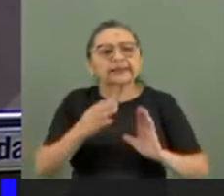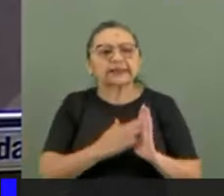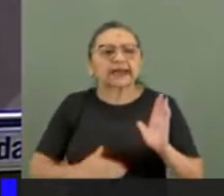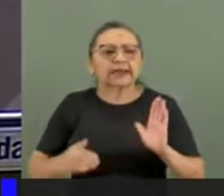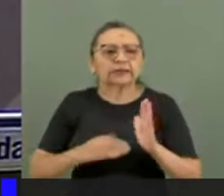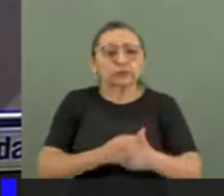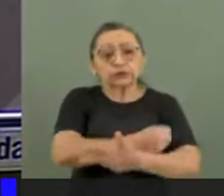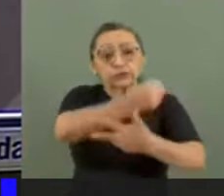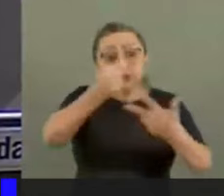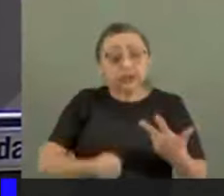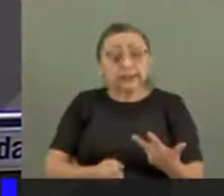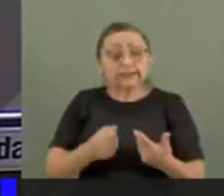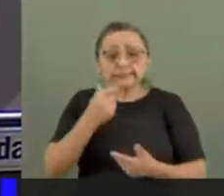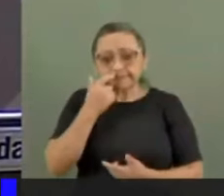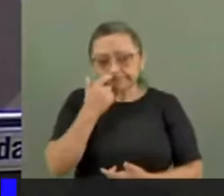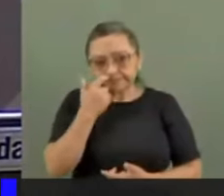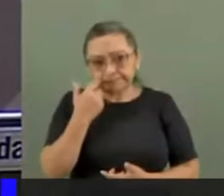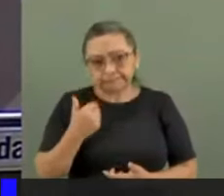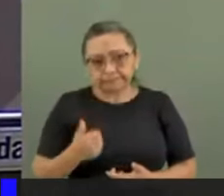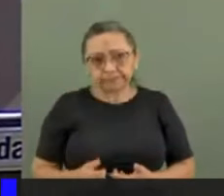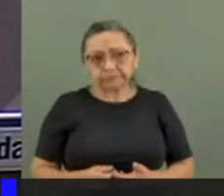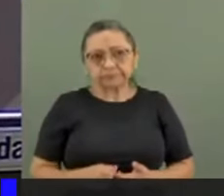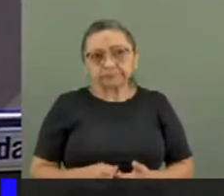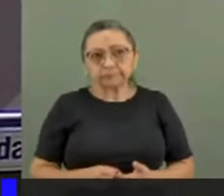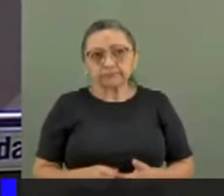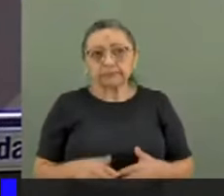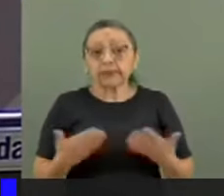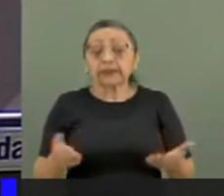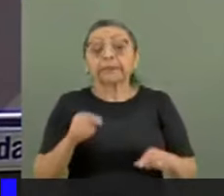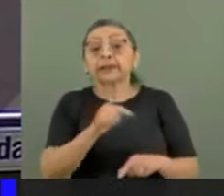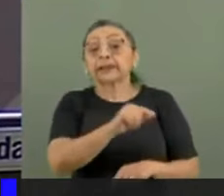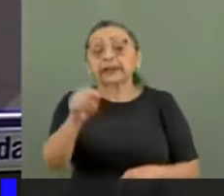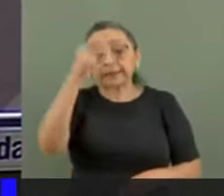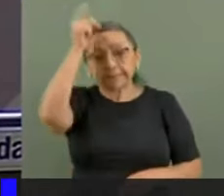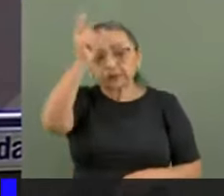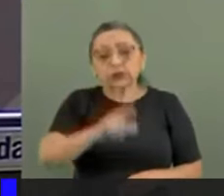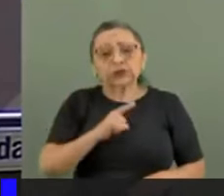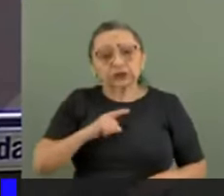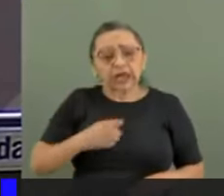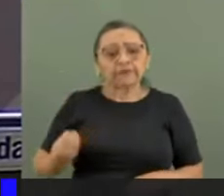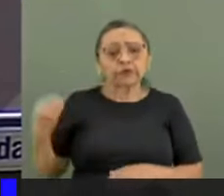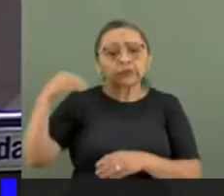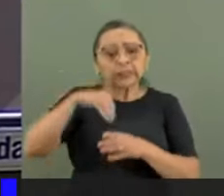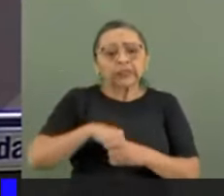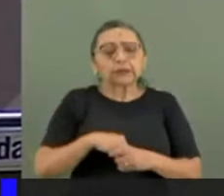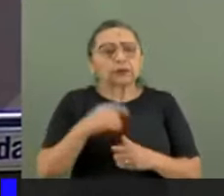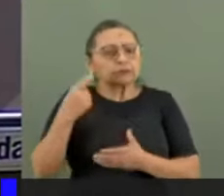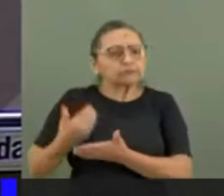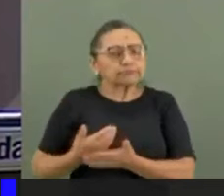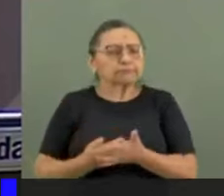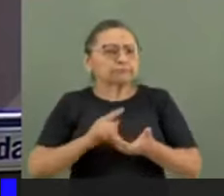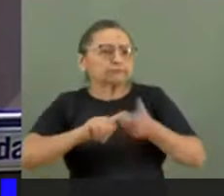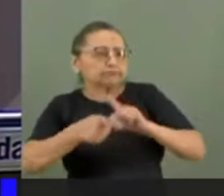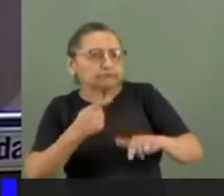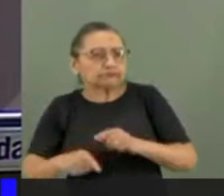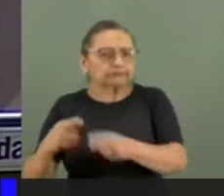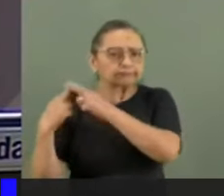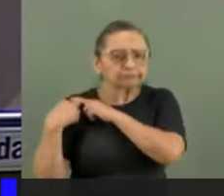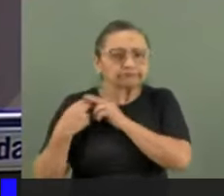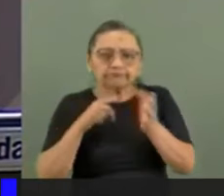poderes constituídos. Para os que nele tomavam parte, mentores, executores,